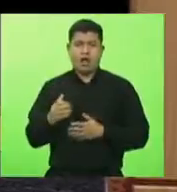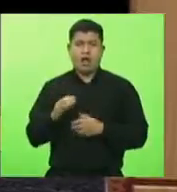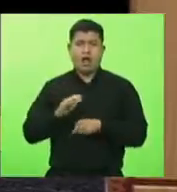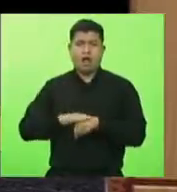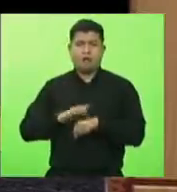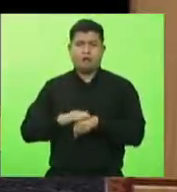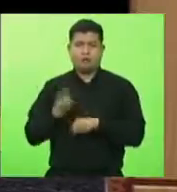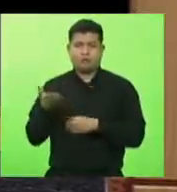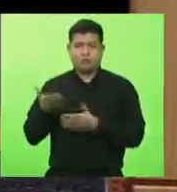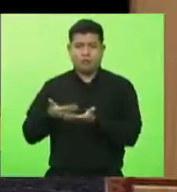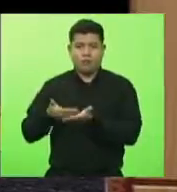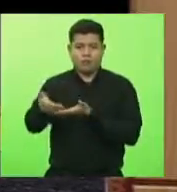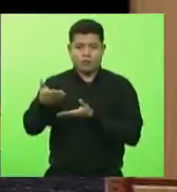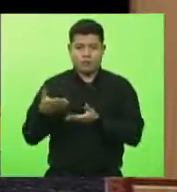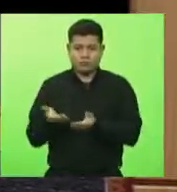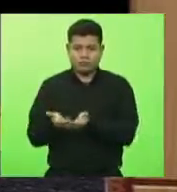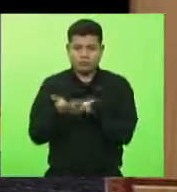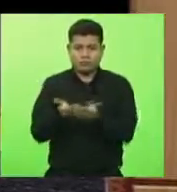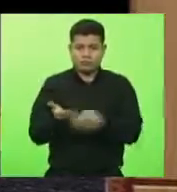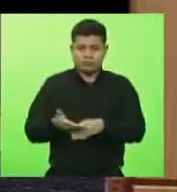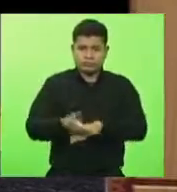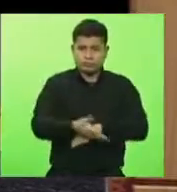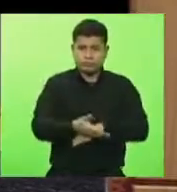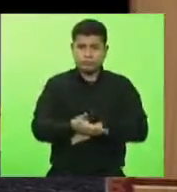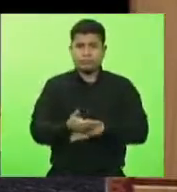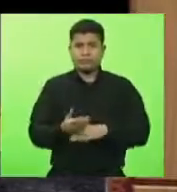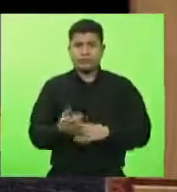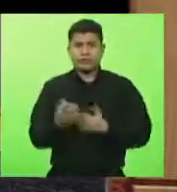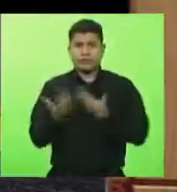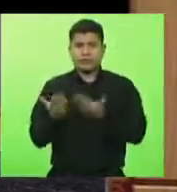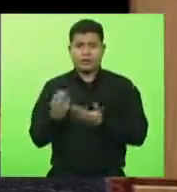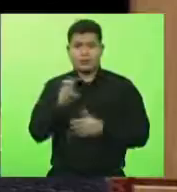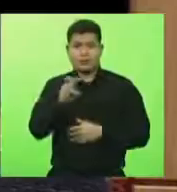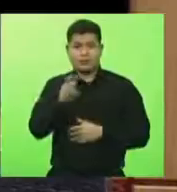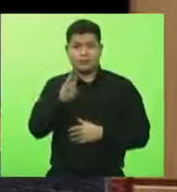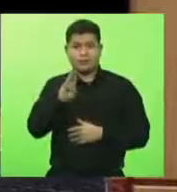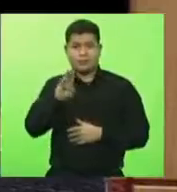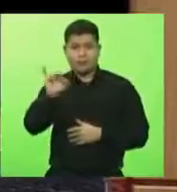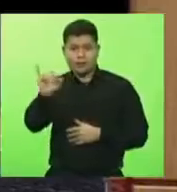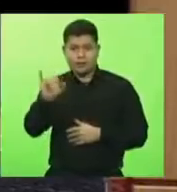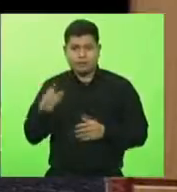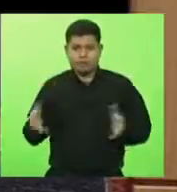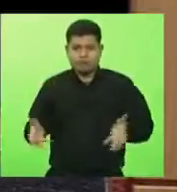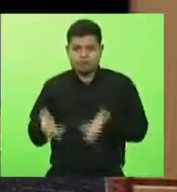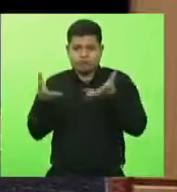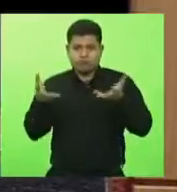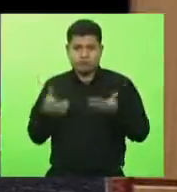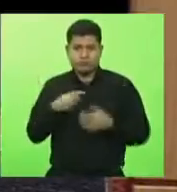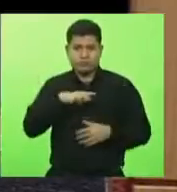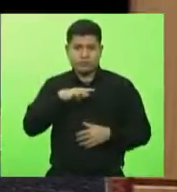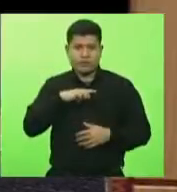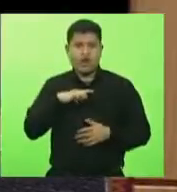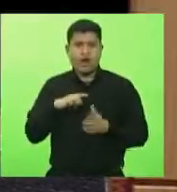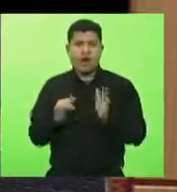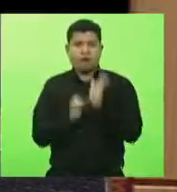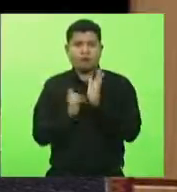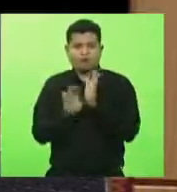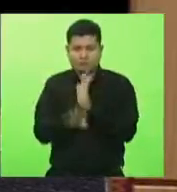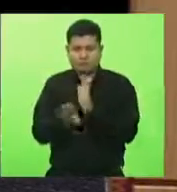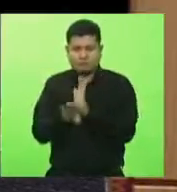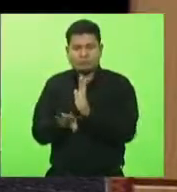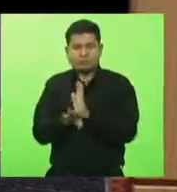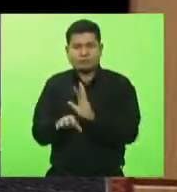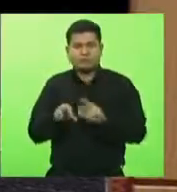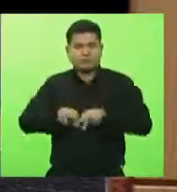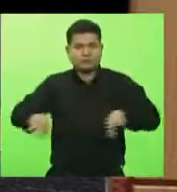esses 5 bilhões recebem incentivo. Ora, e mais importante que o incentivo, porque isso traz,